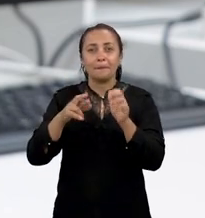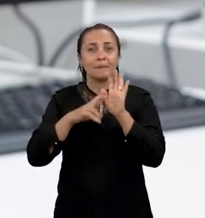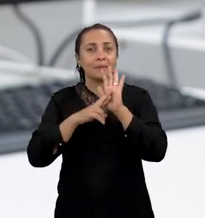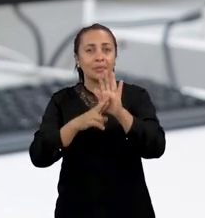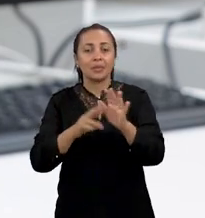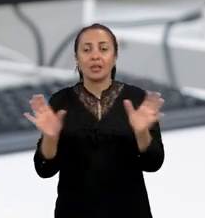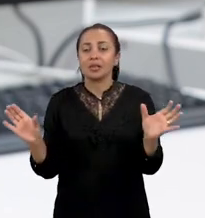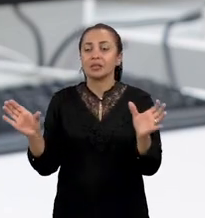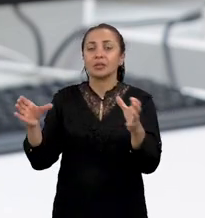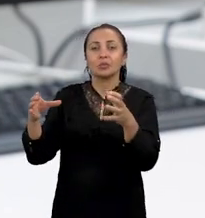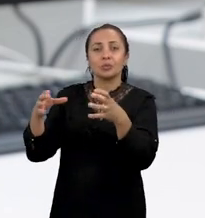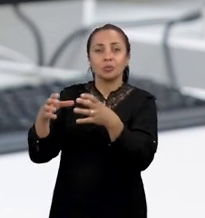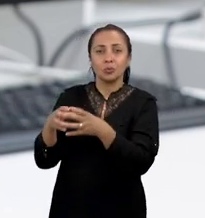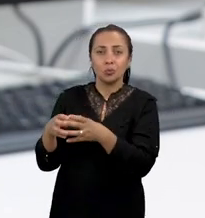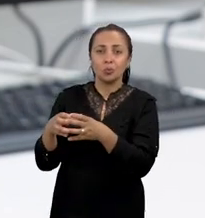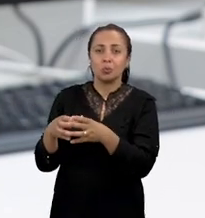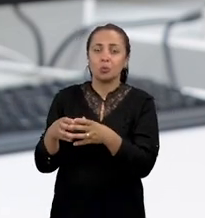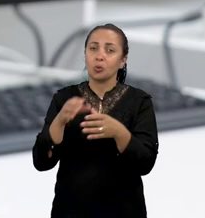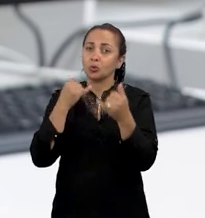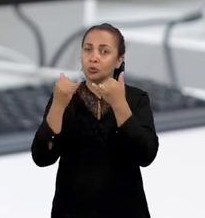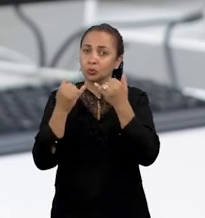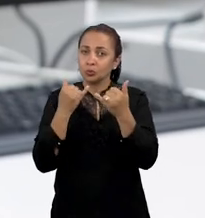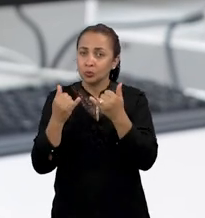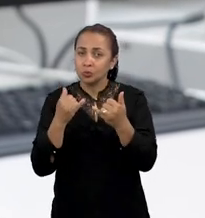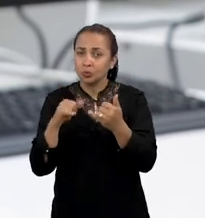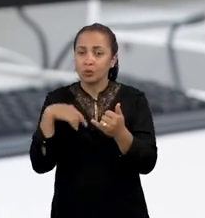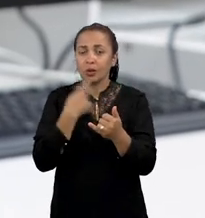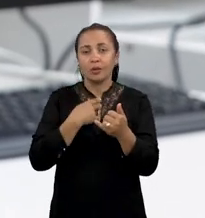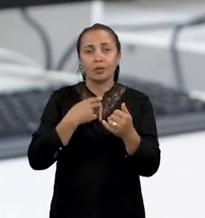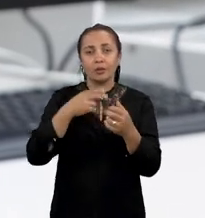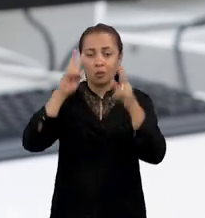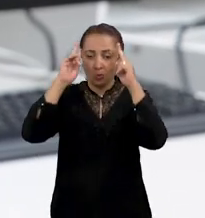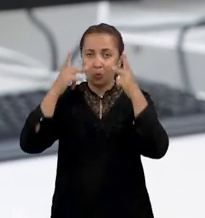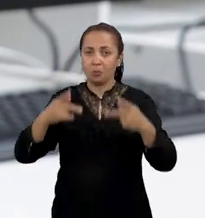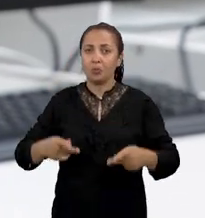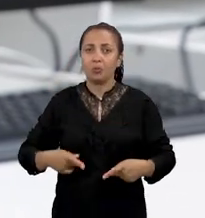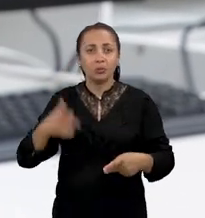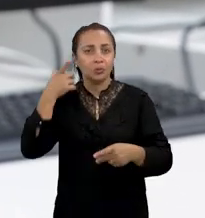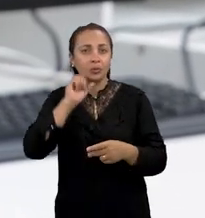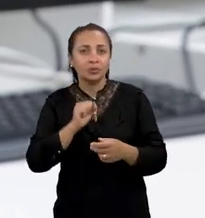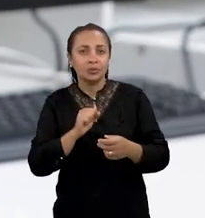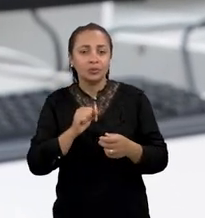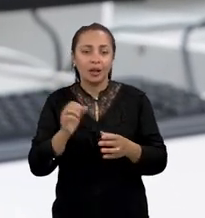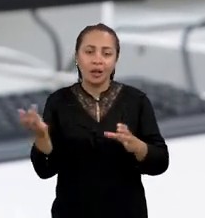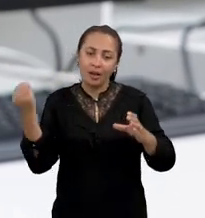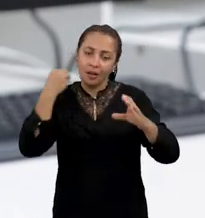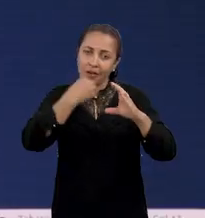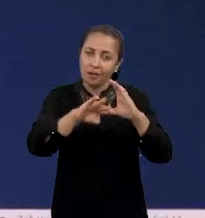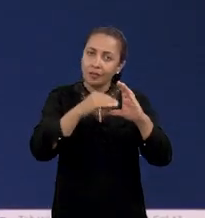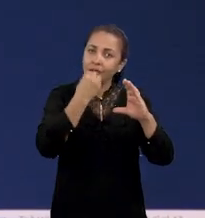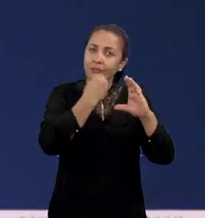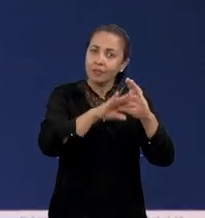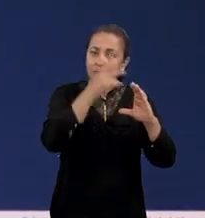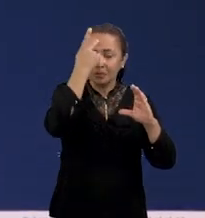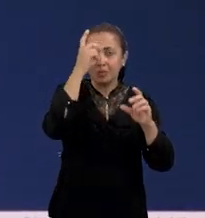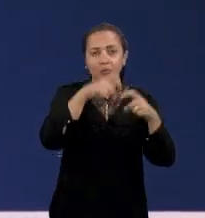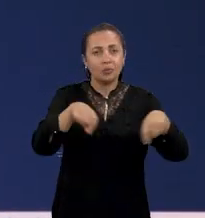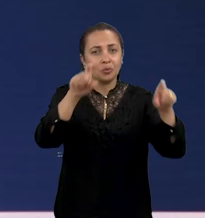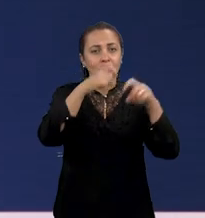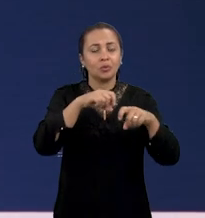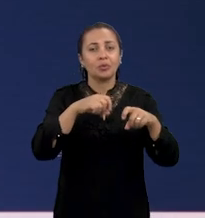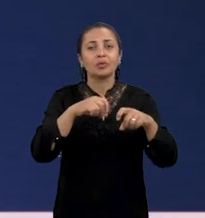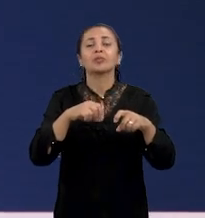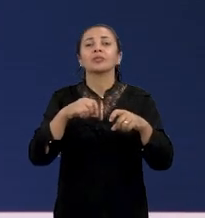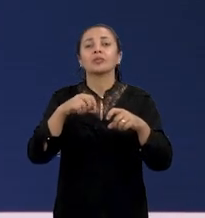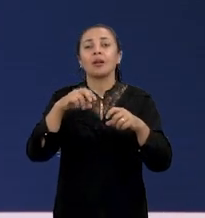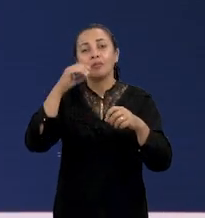representa um conjunto de instruções no qual nós humanos conseguimos repassar para o computador. Então, são um conjunto de